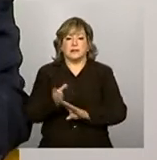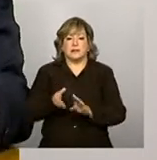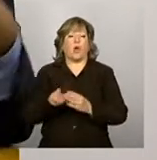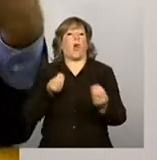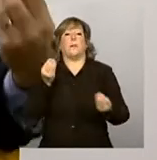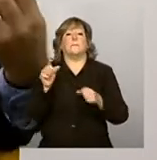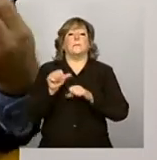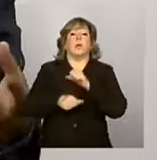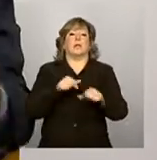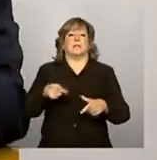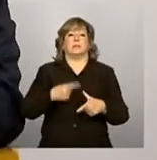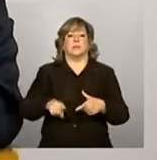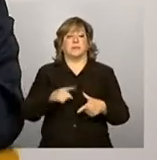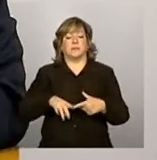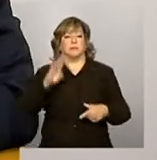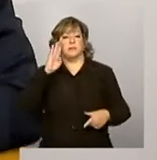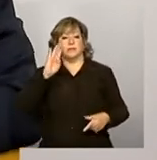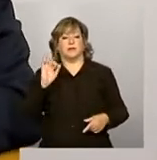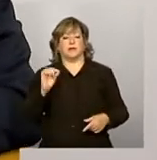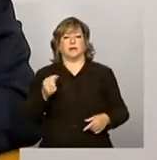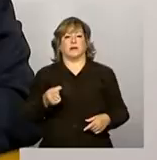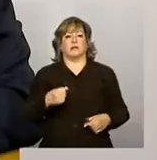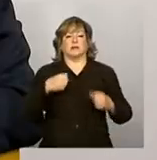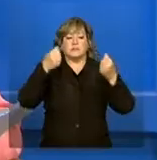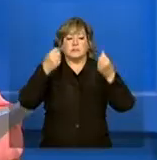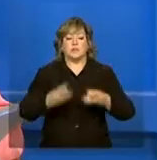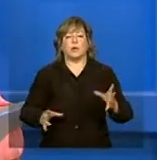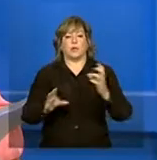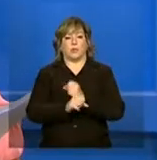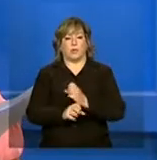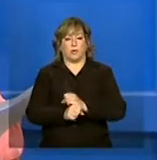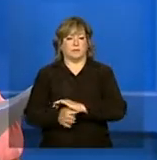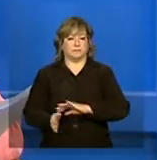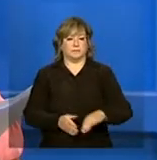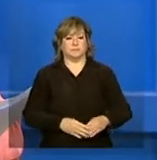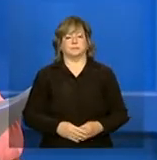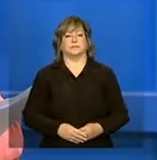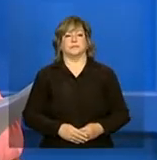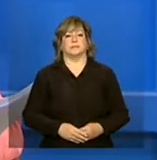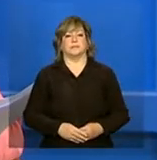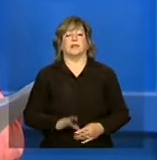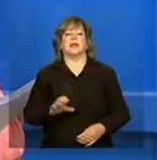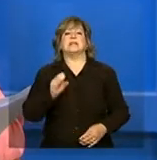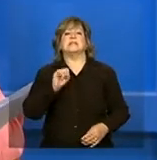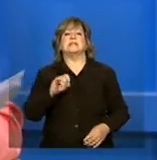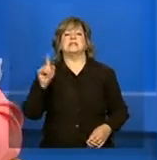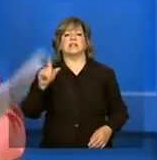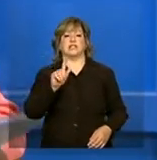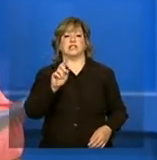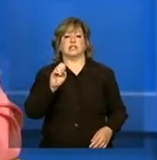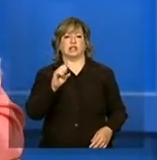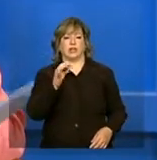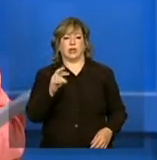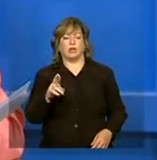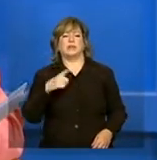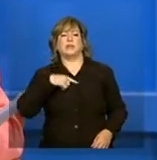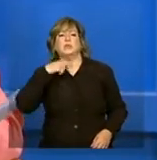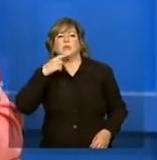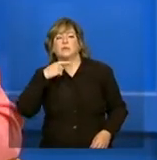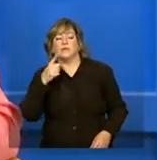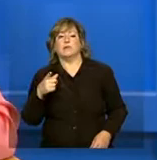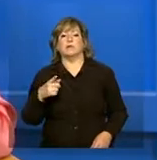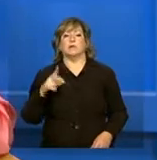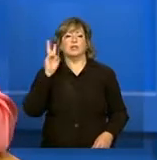quadro e, particularmente, com relação à prestação de contas. Bom, se o gestor tiver dúvidas sobre o IGD, existe algum canal de comunicação